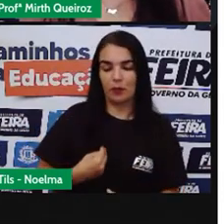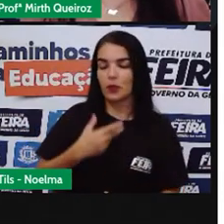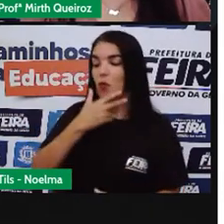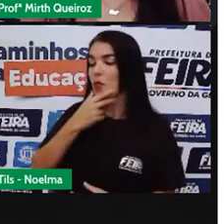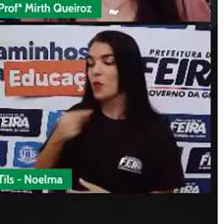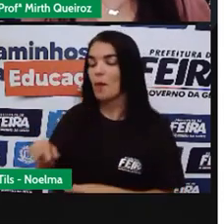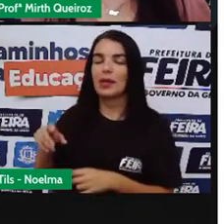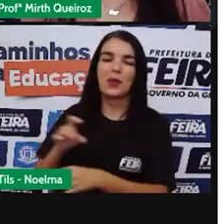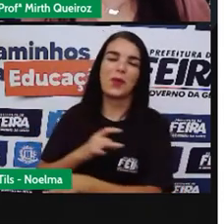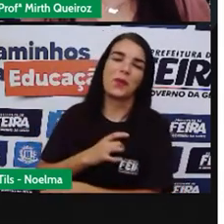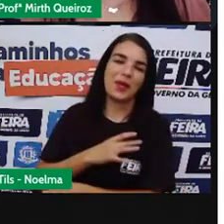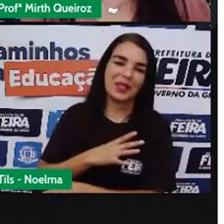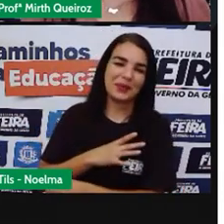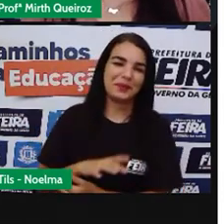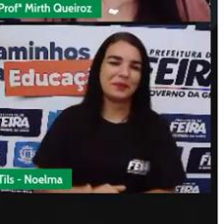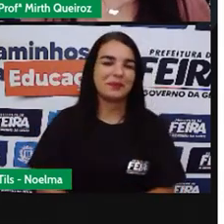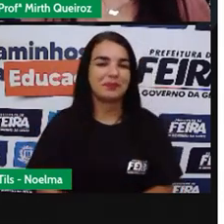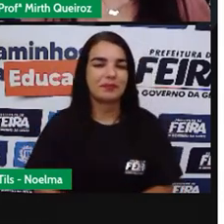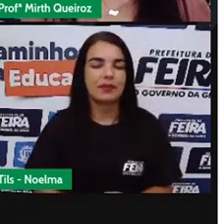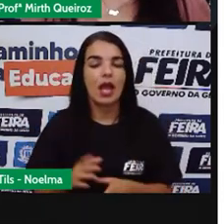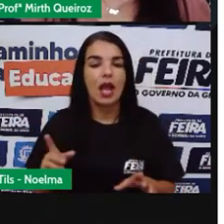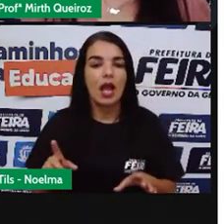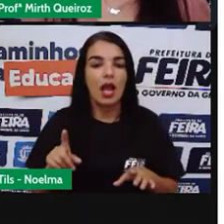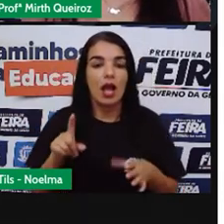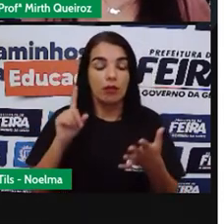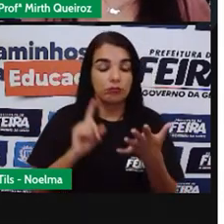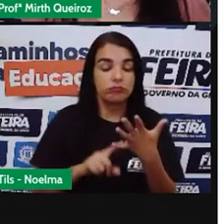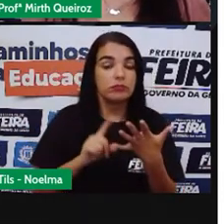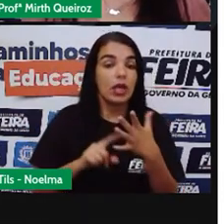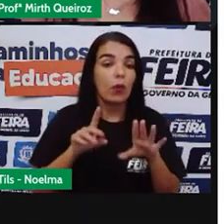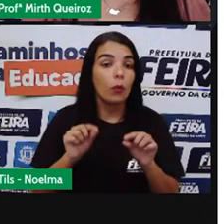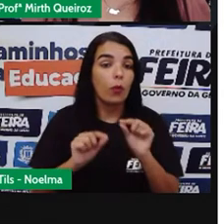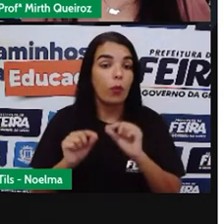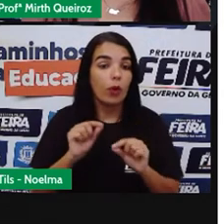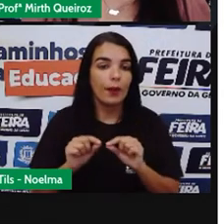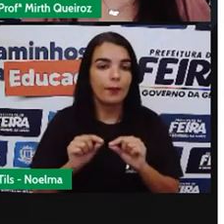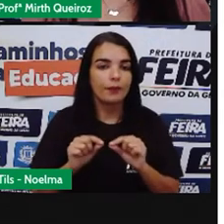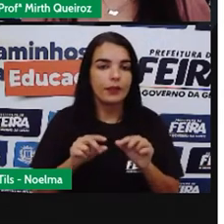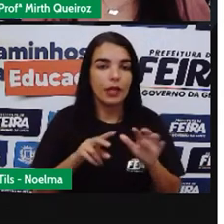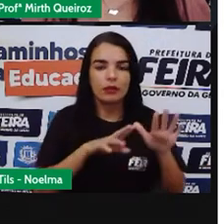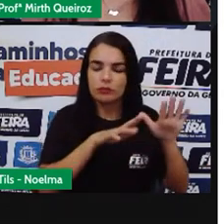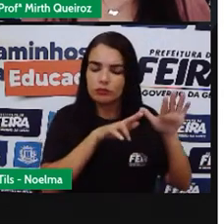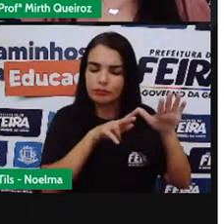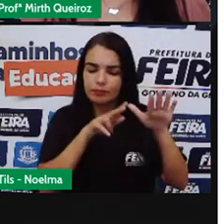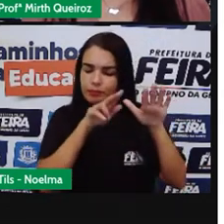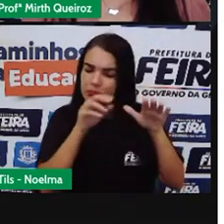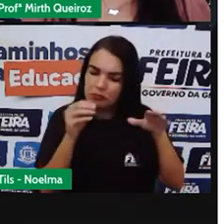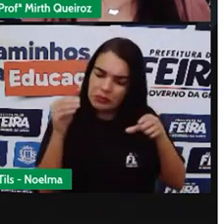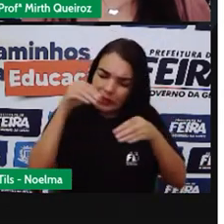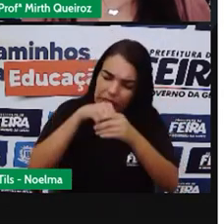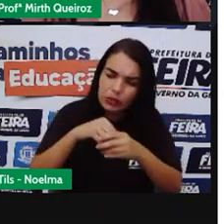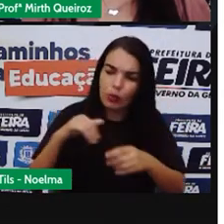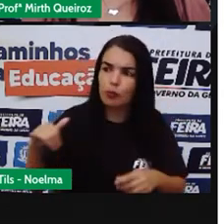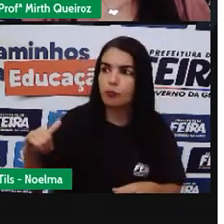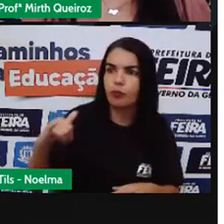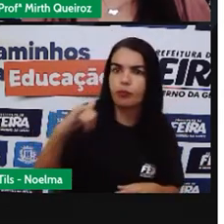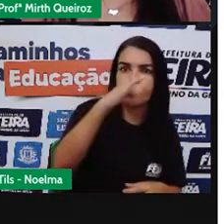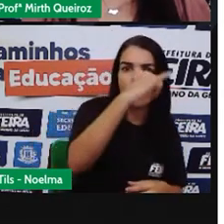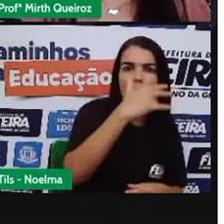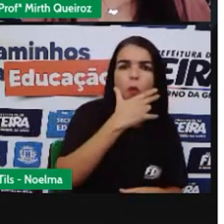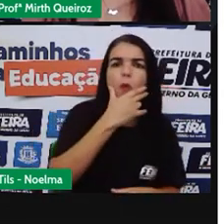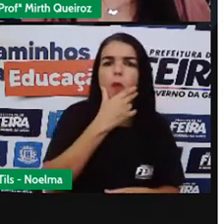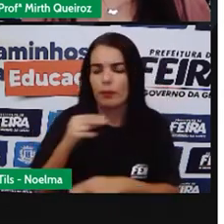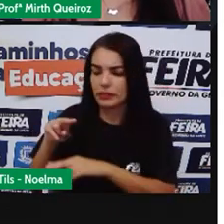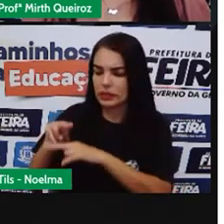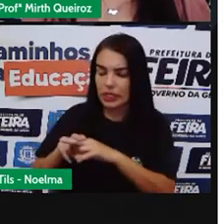desse passageiro. Durante o voo, o passageiro permanece muito nervoso. Havendo um momento em que ele